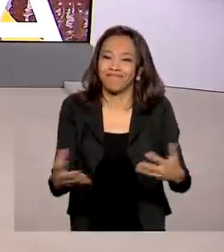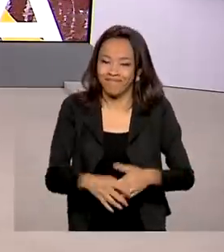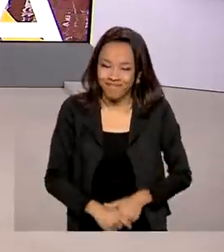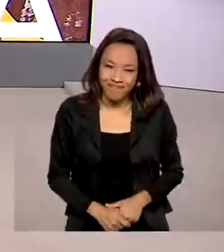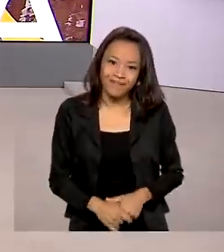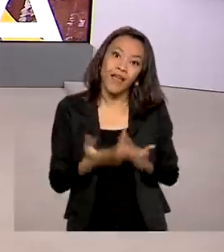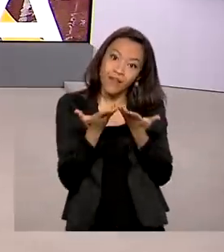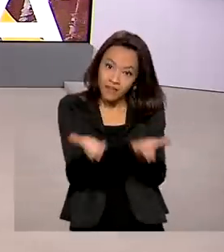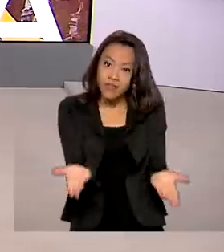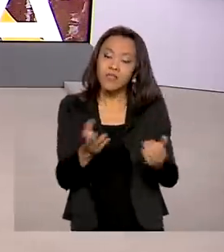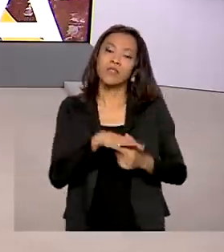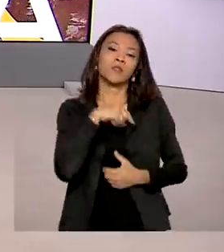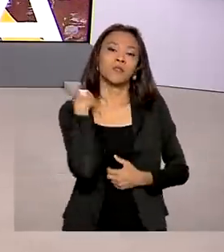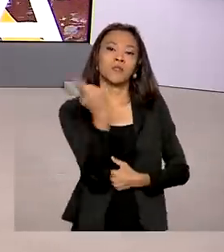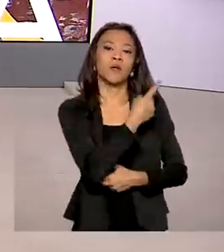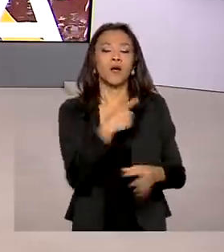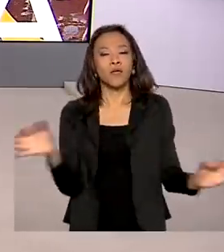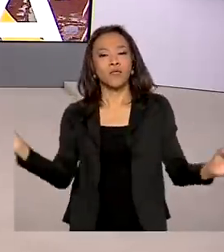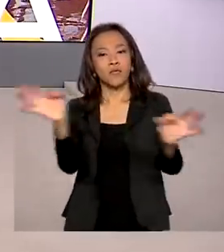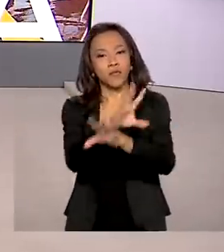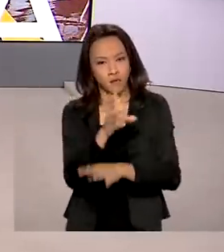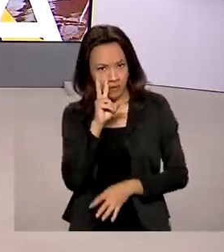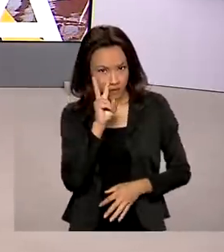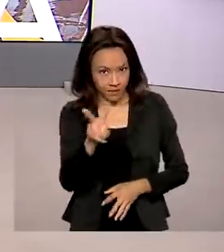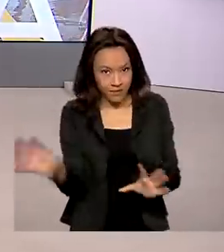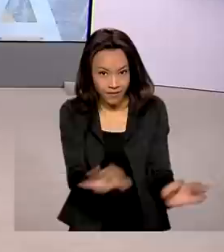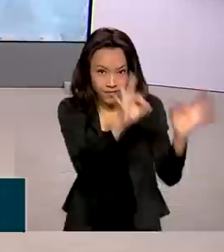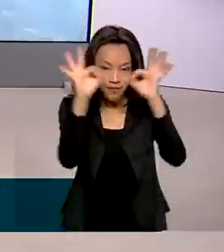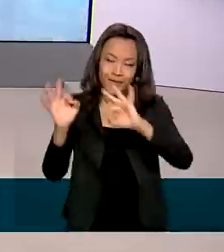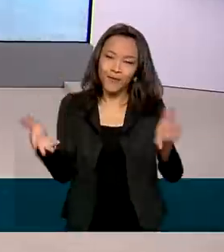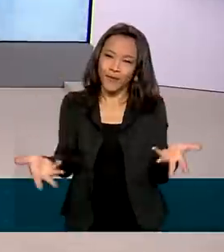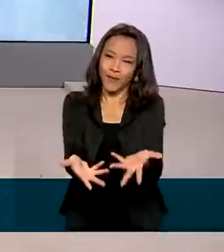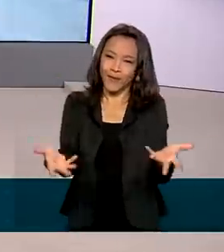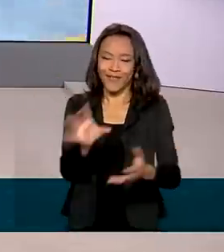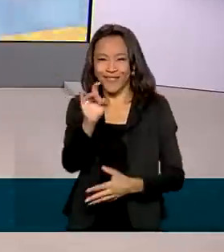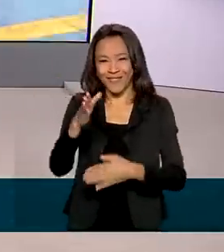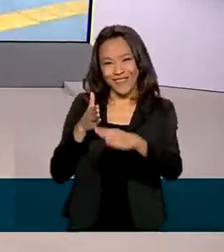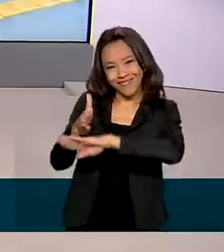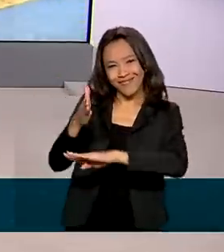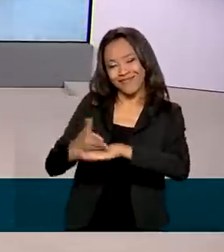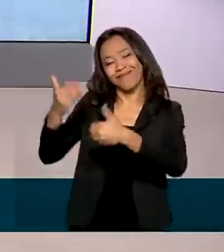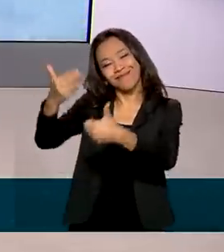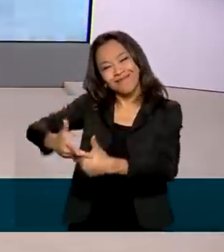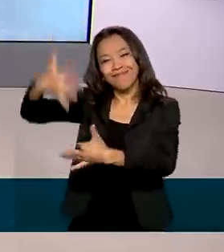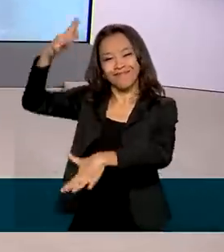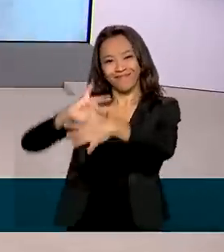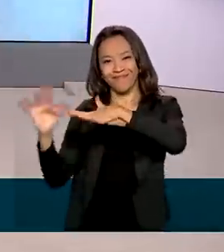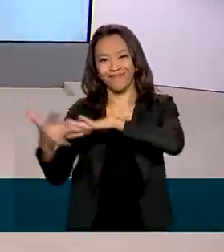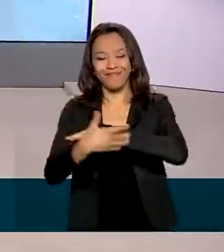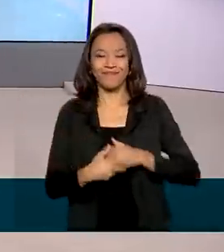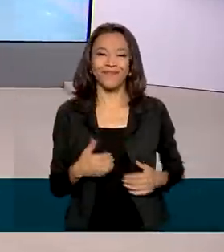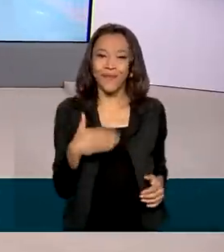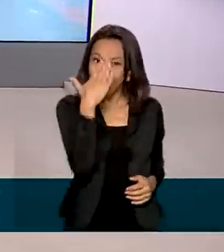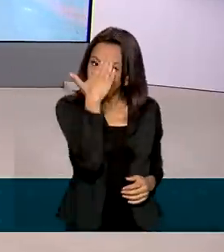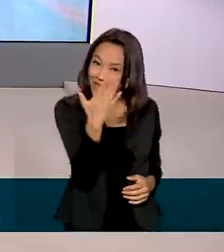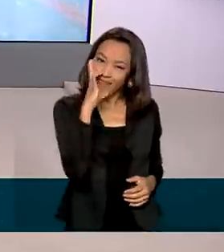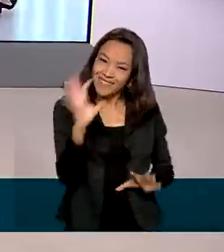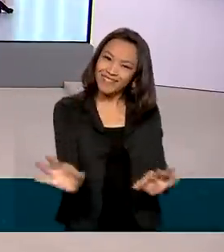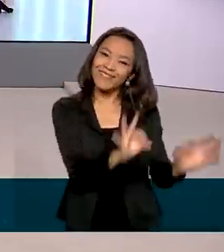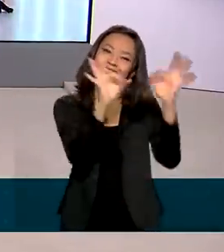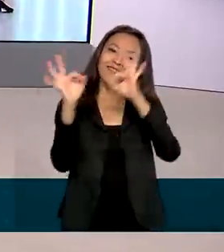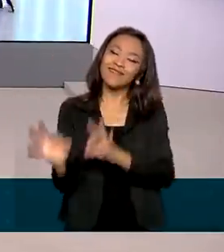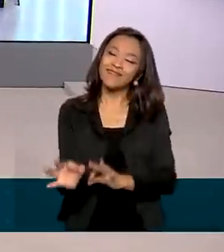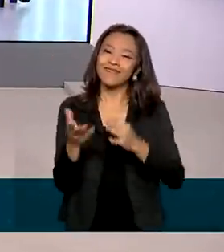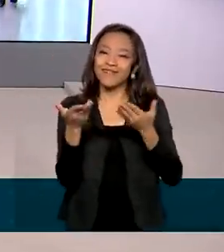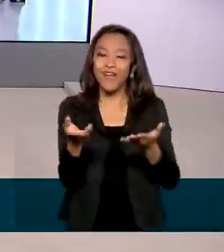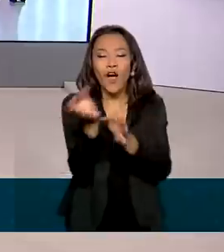É isso. O Brasil em Dia fica por aqui. Para rever as reportagens de hoje, basta acessar as nossas redes sociais. Obrigada pela sua companhia, pela